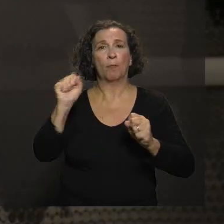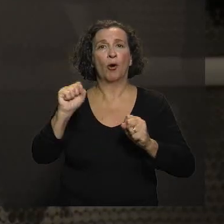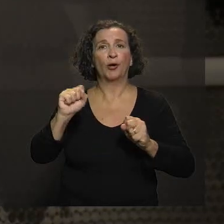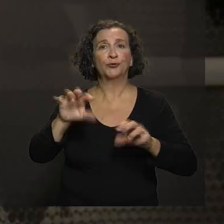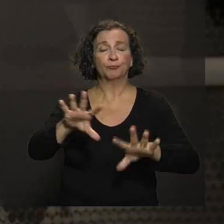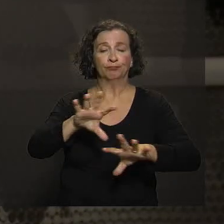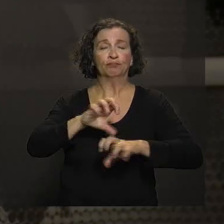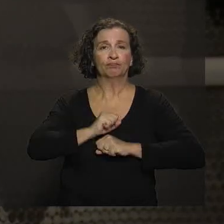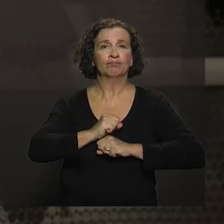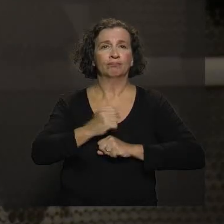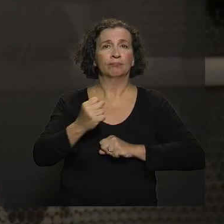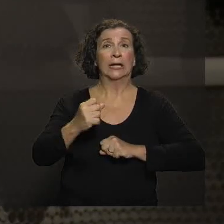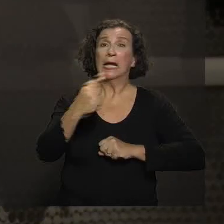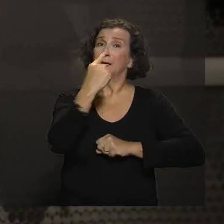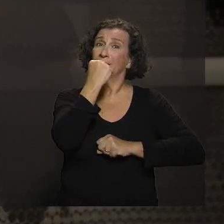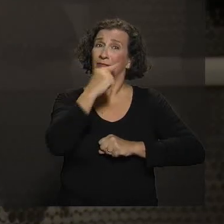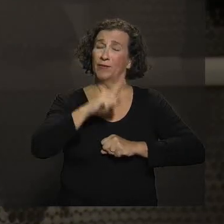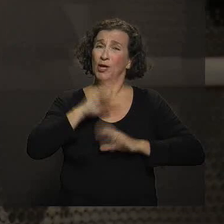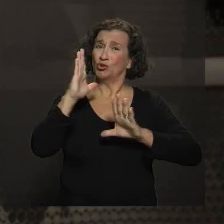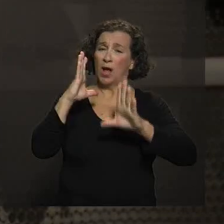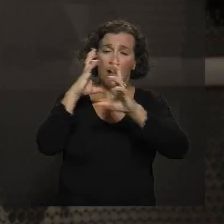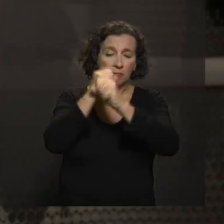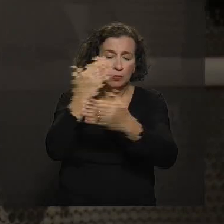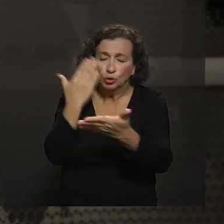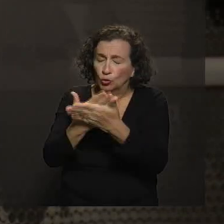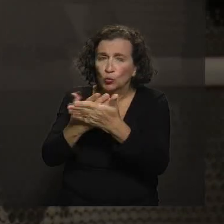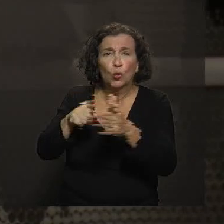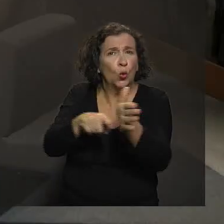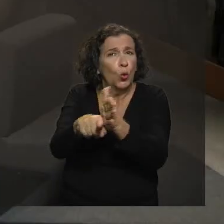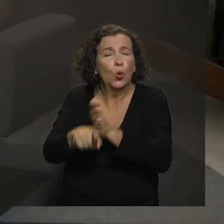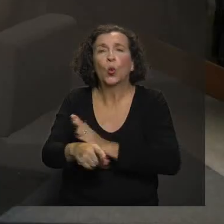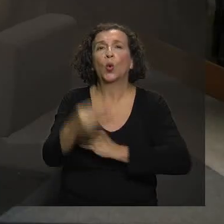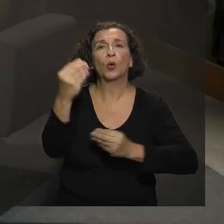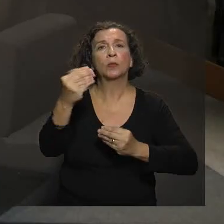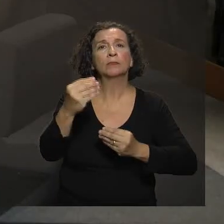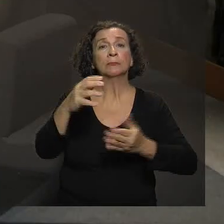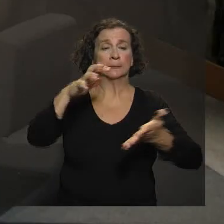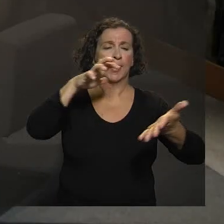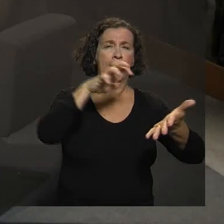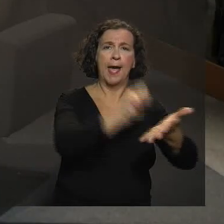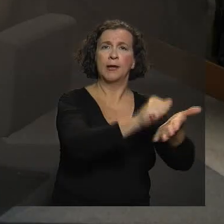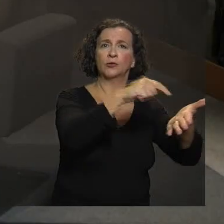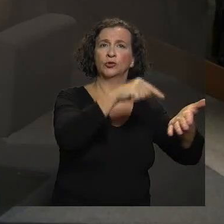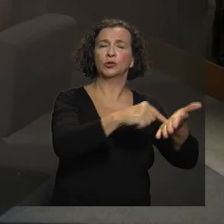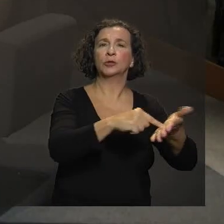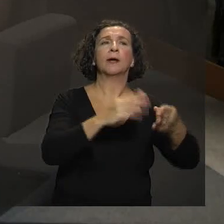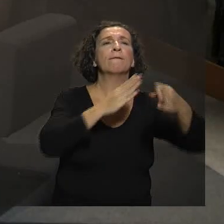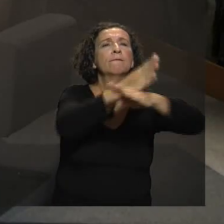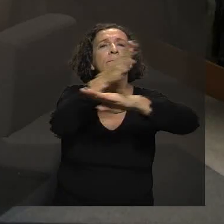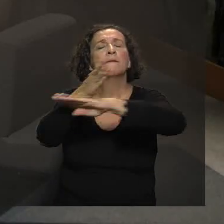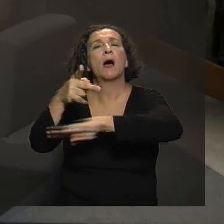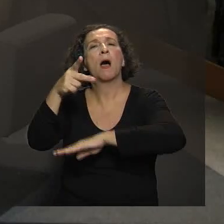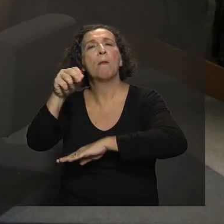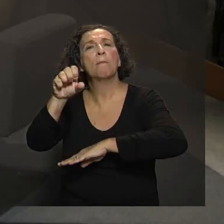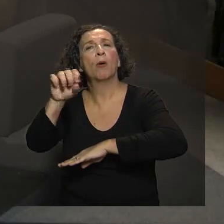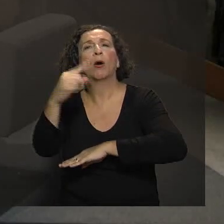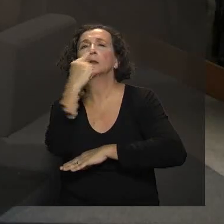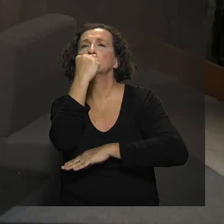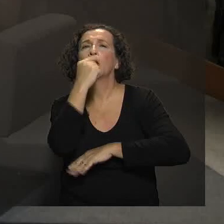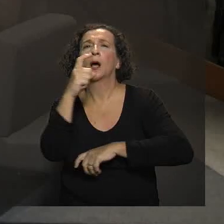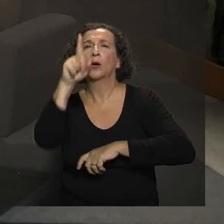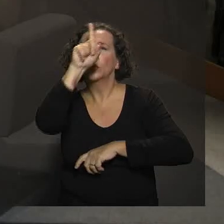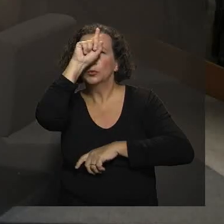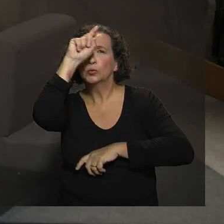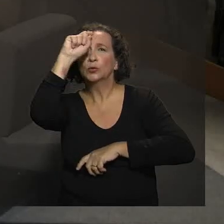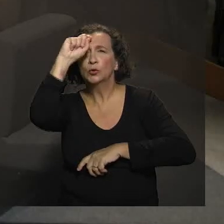quando tem as vacinas, a gente já fez vários estudos com a vacina, quando a vacina é registrada e vai para os postos de saúde. A gente já